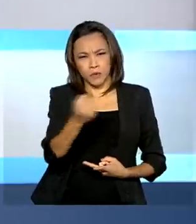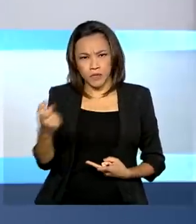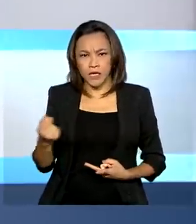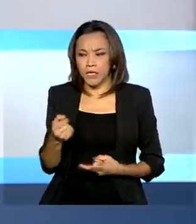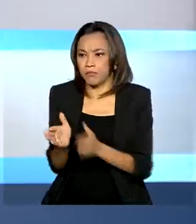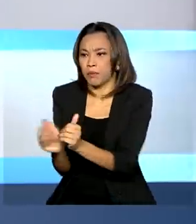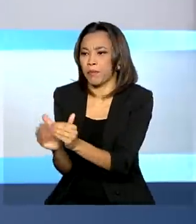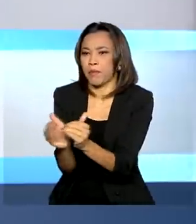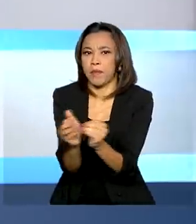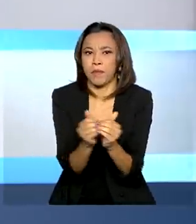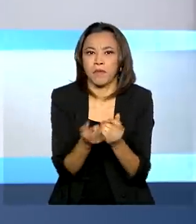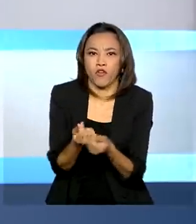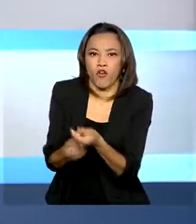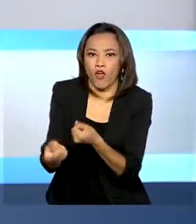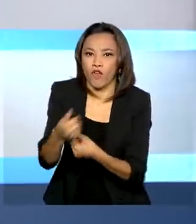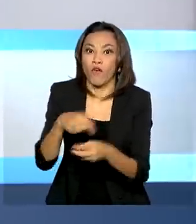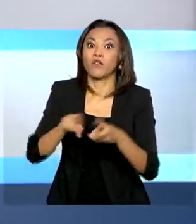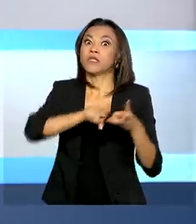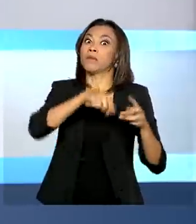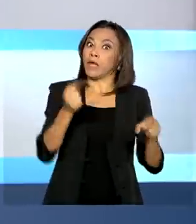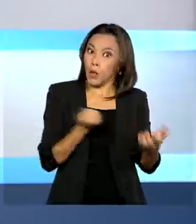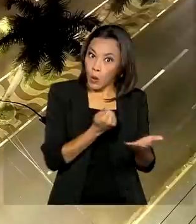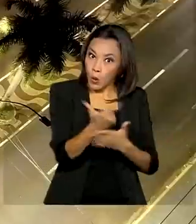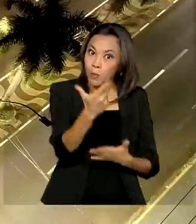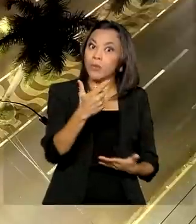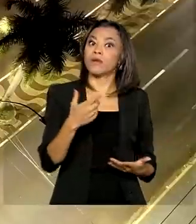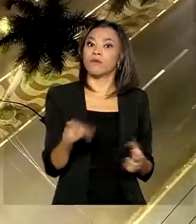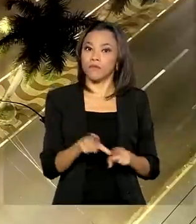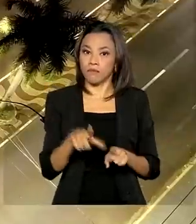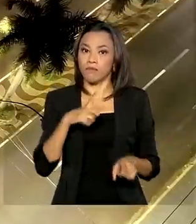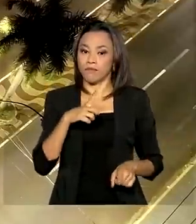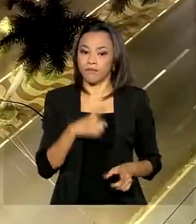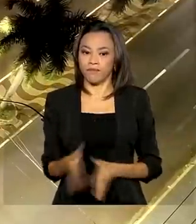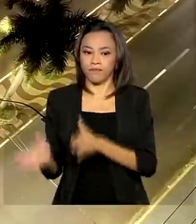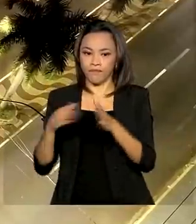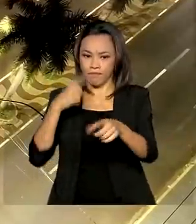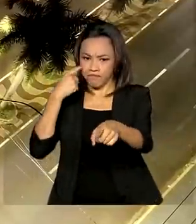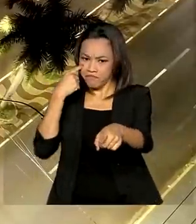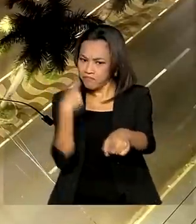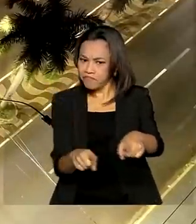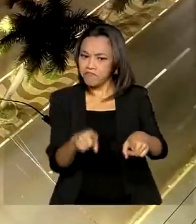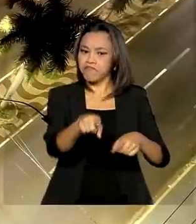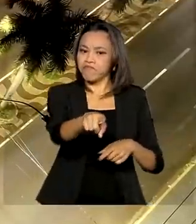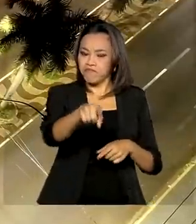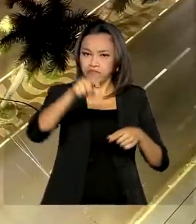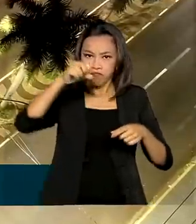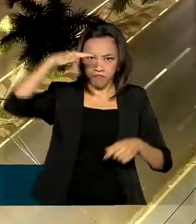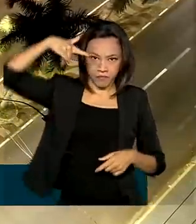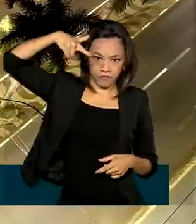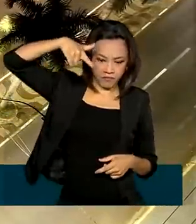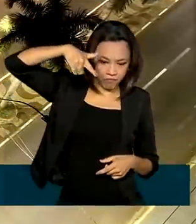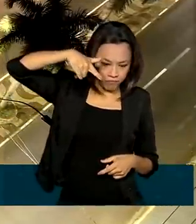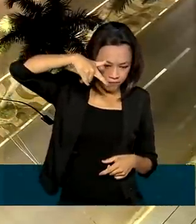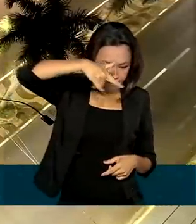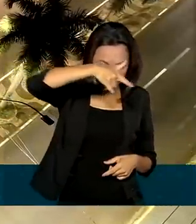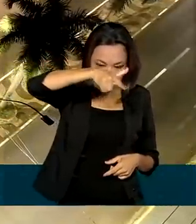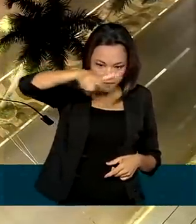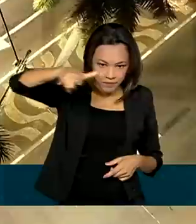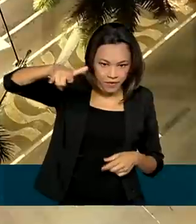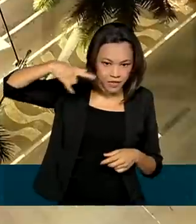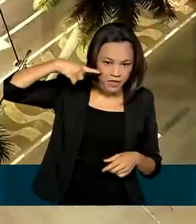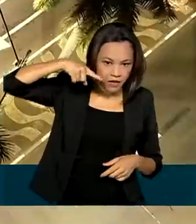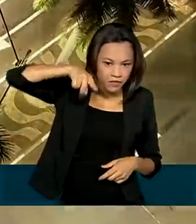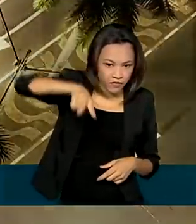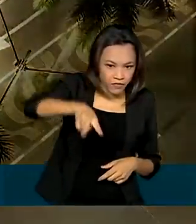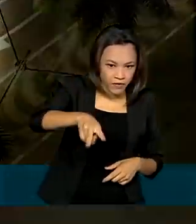440 de compra de votos. Um flagrante feito lá do alto. Na imagem, dá para ver o